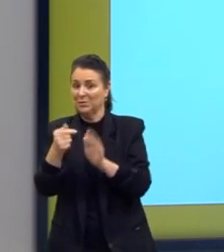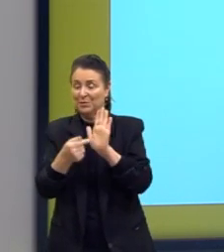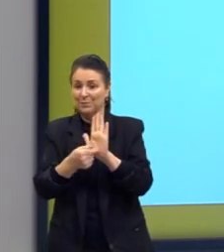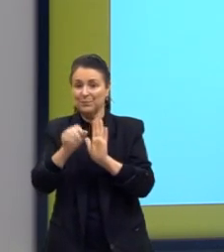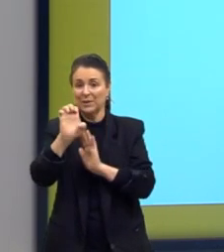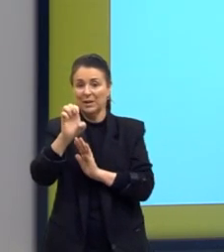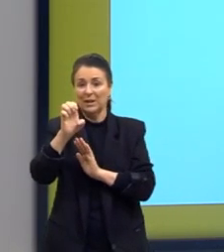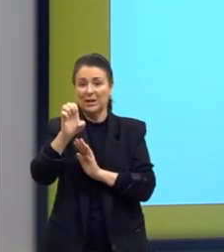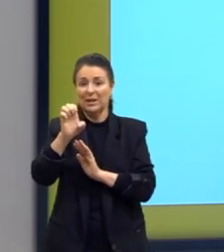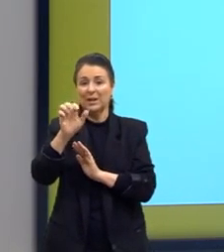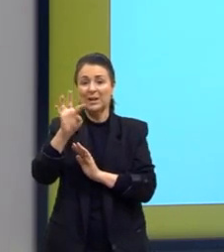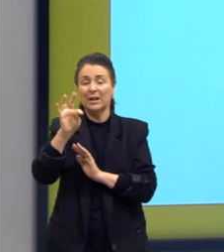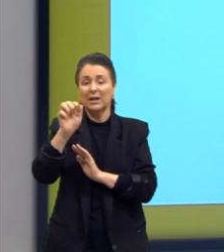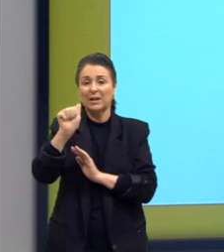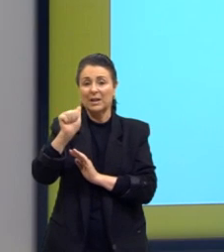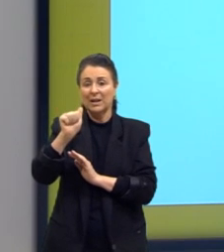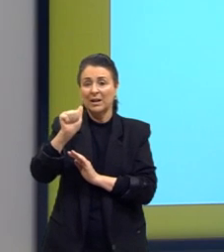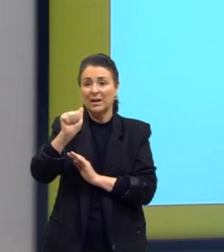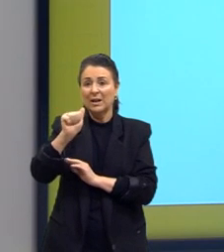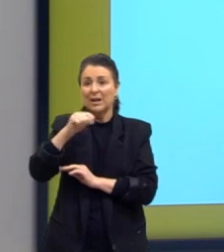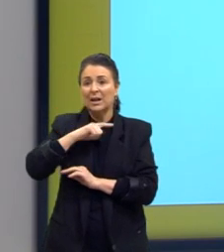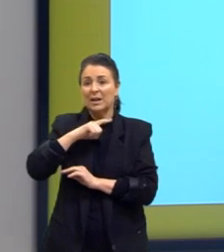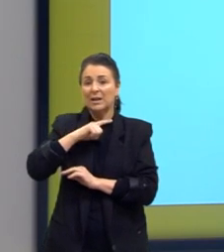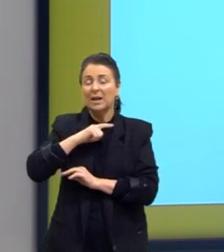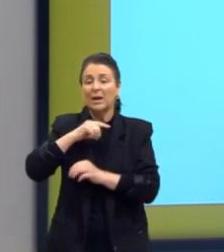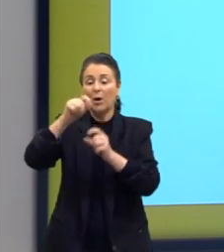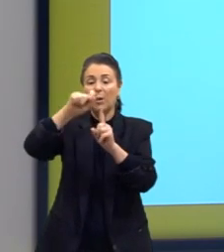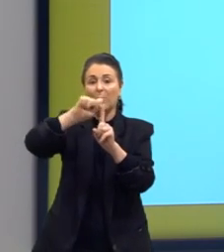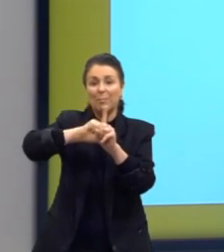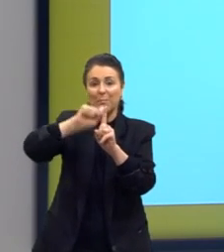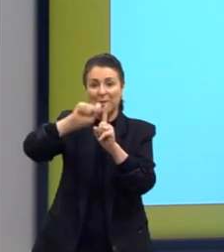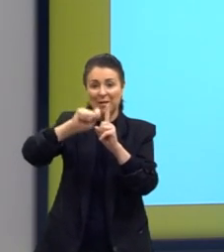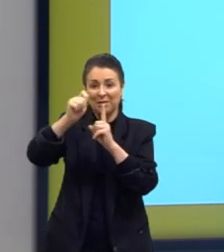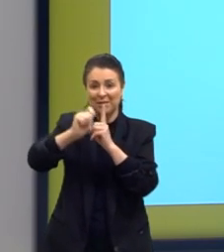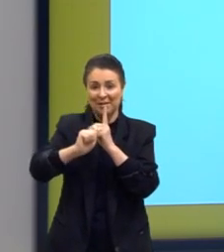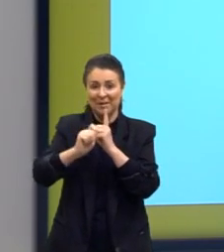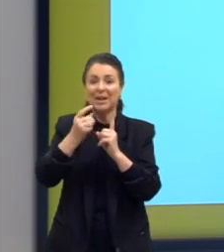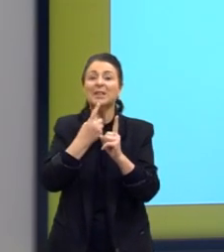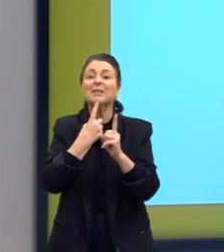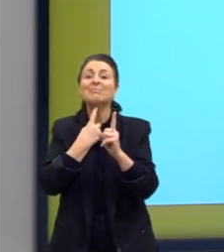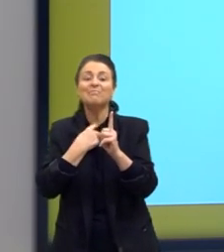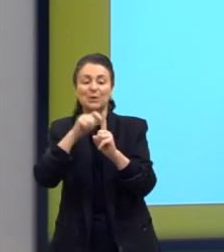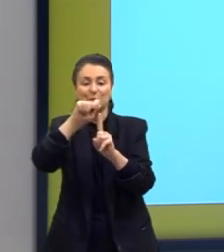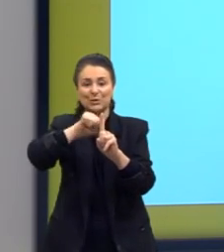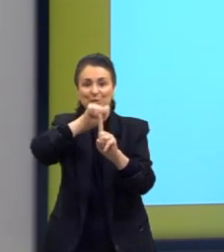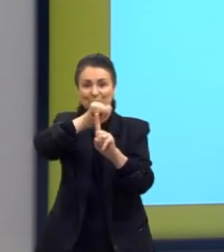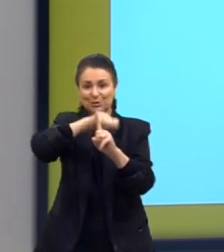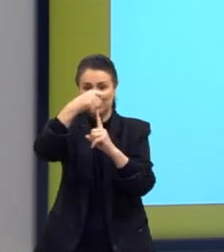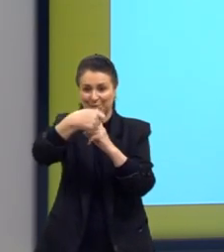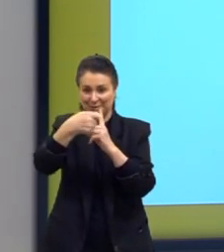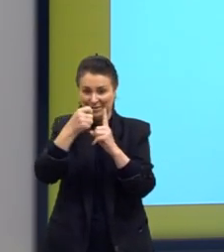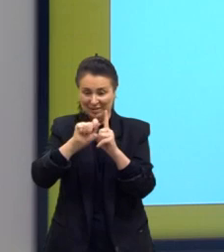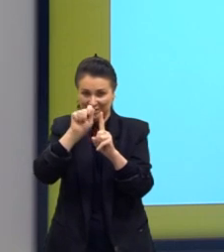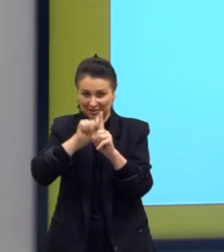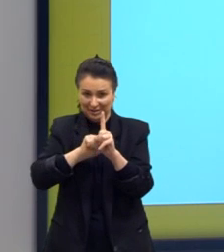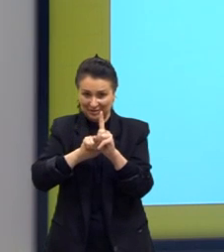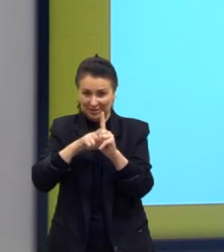etanoato de pentila, ele tem o aroma de banana, e quando a gente trabalha no laboratório que tem contato com esse